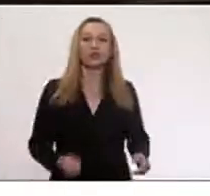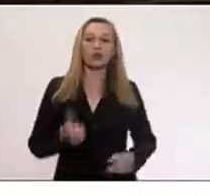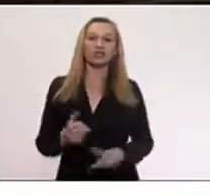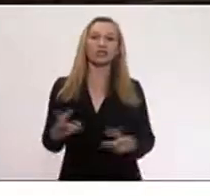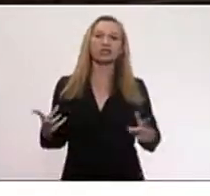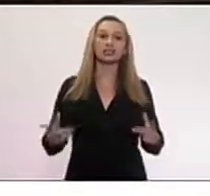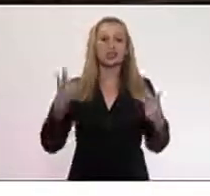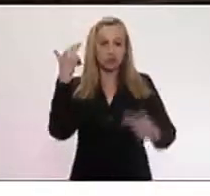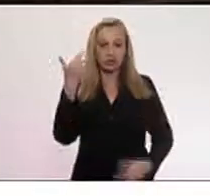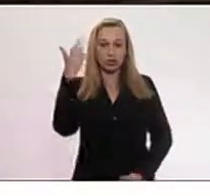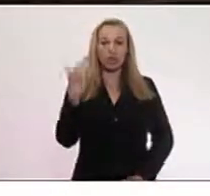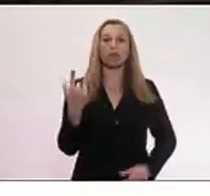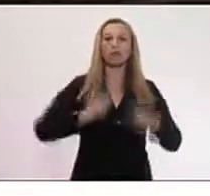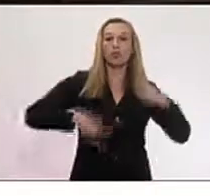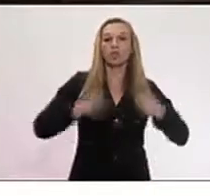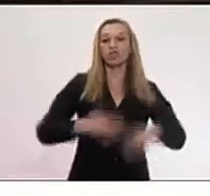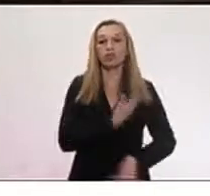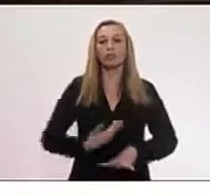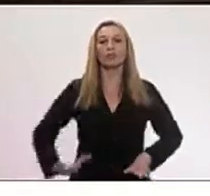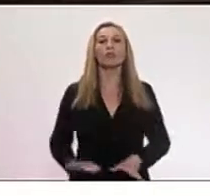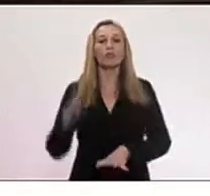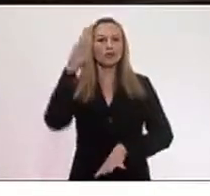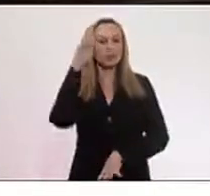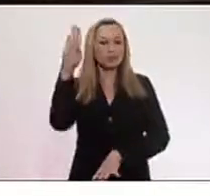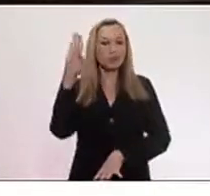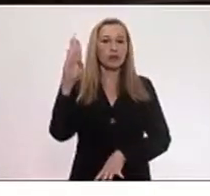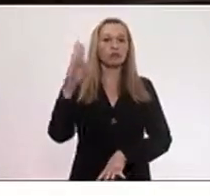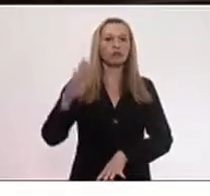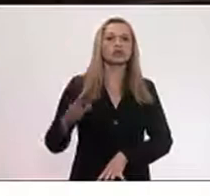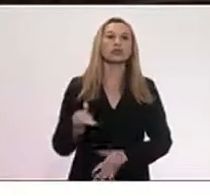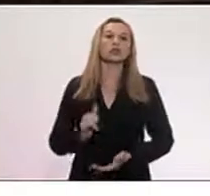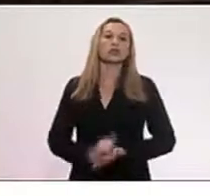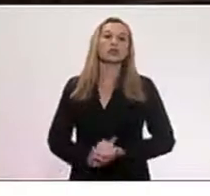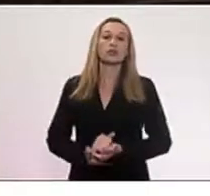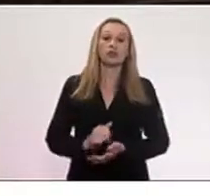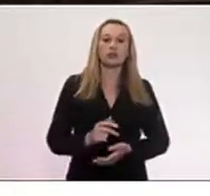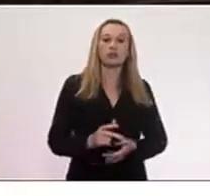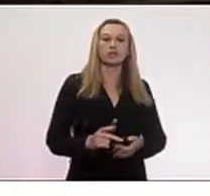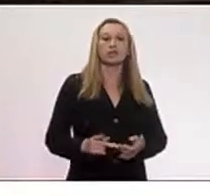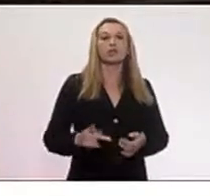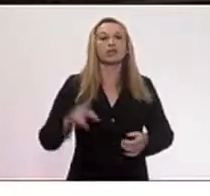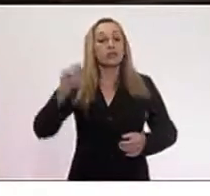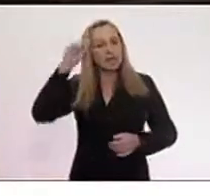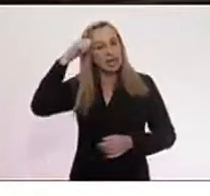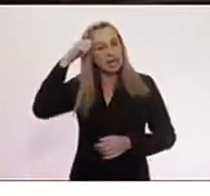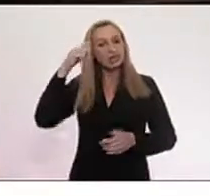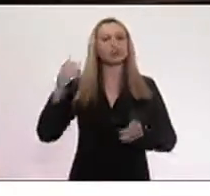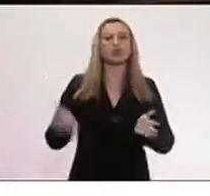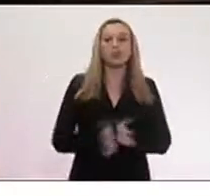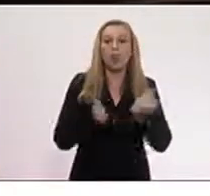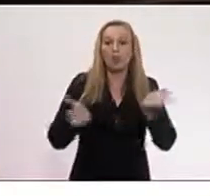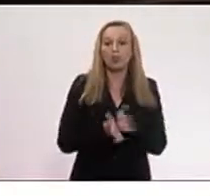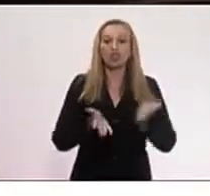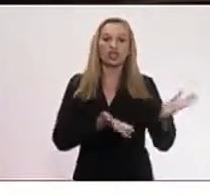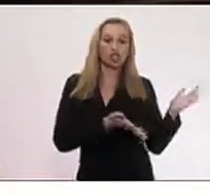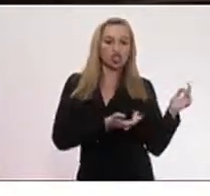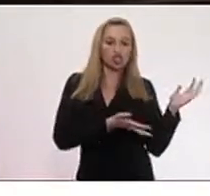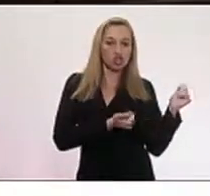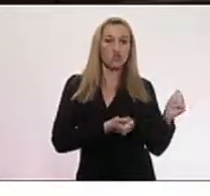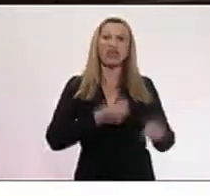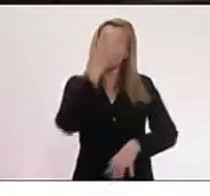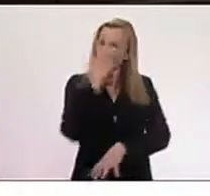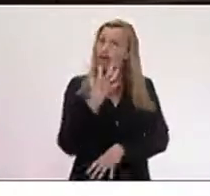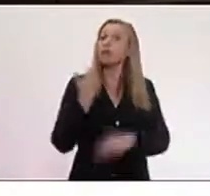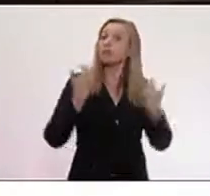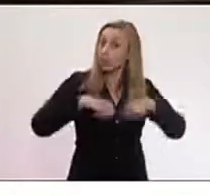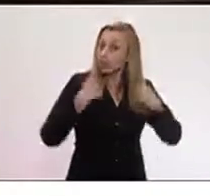pública, que coloca como principais vítimas negros, pobres e jovens. Isso é muito sério